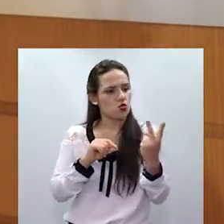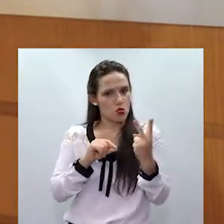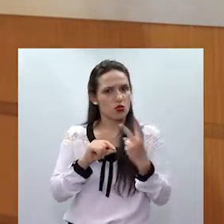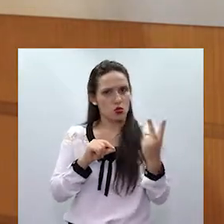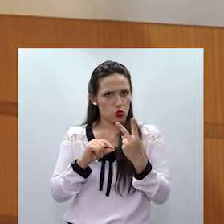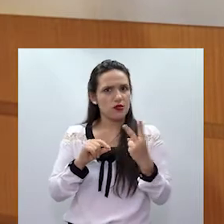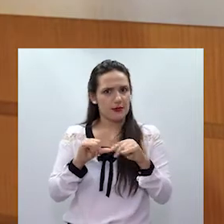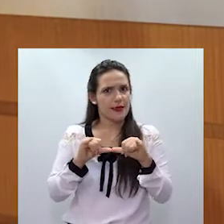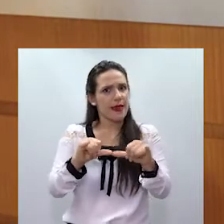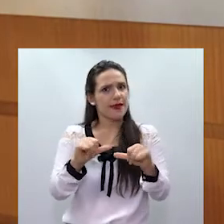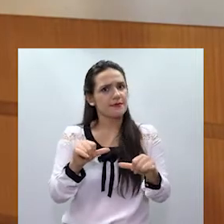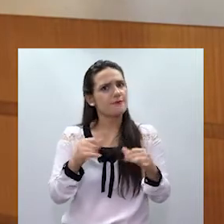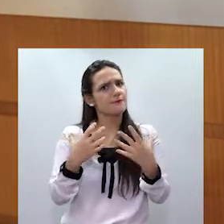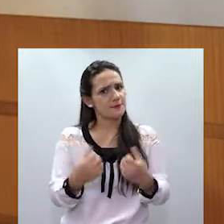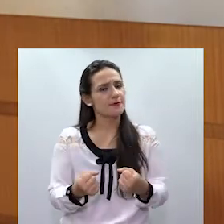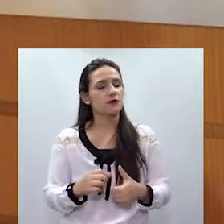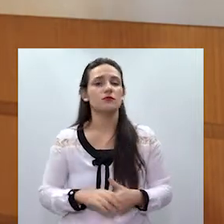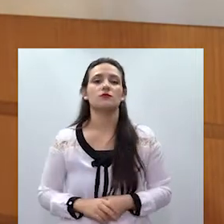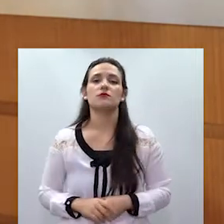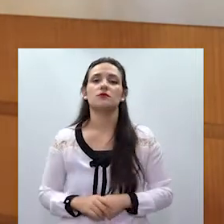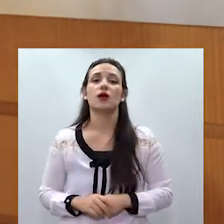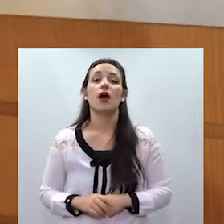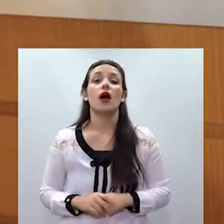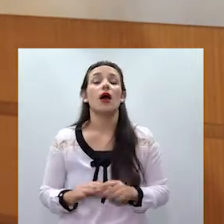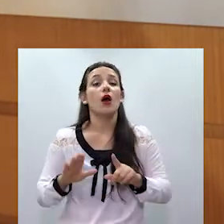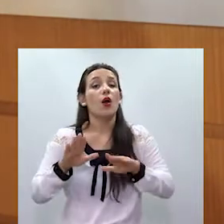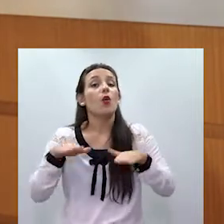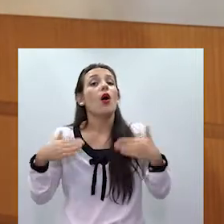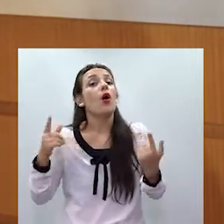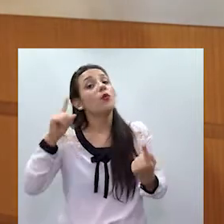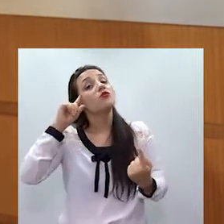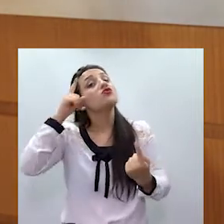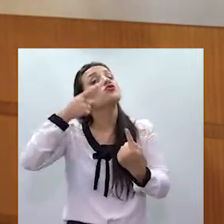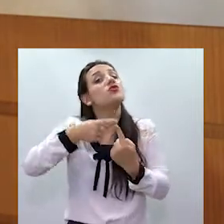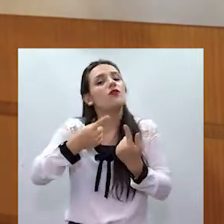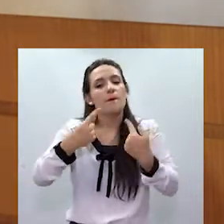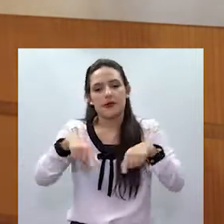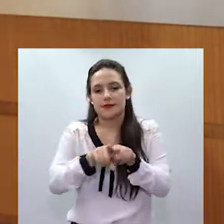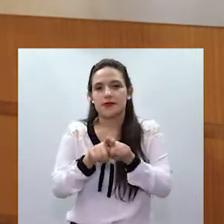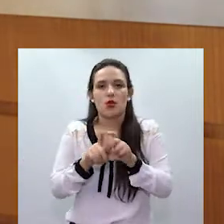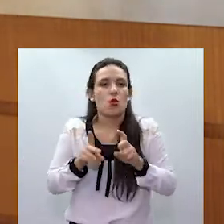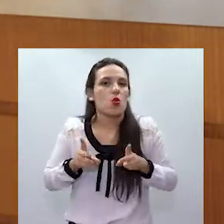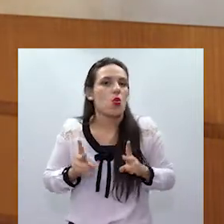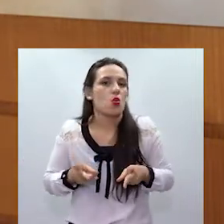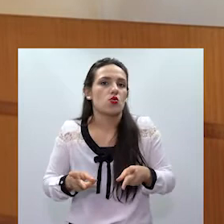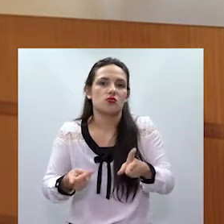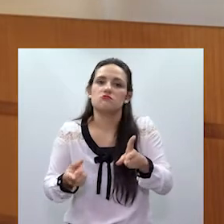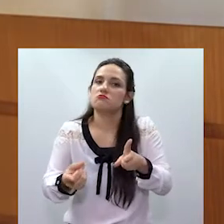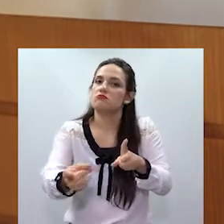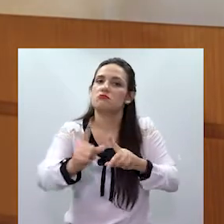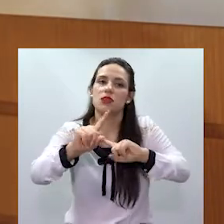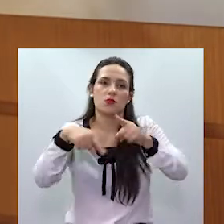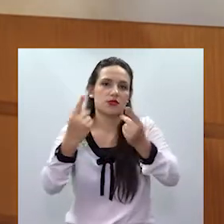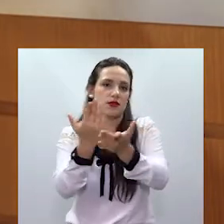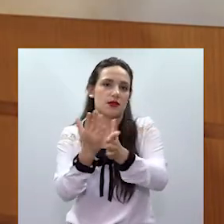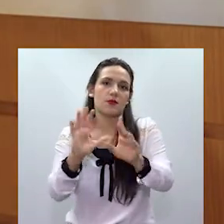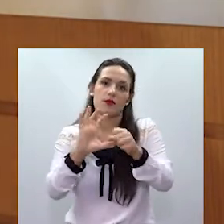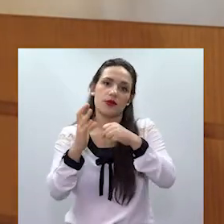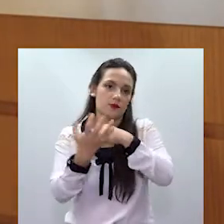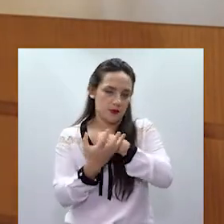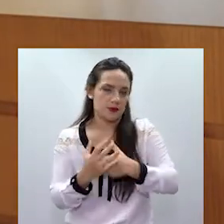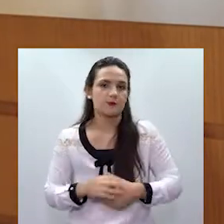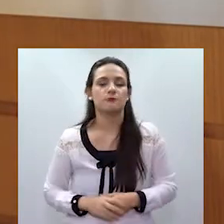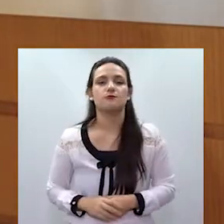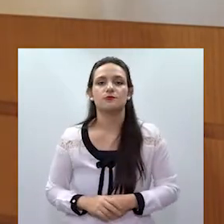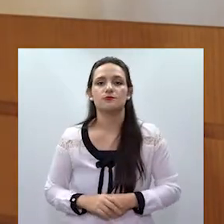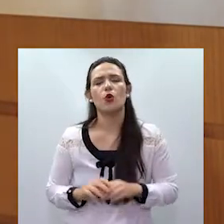alertando para a questão da violência doméstica. E nós queremos e temos a intenção que essas parcerias se estendam para o período pós-pandemia.